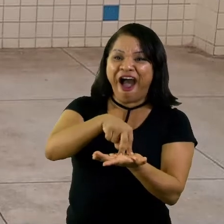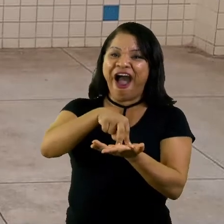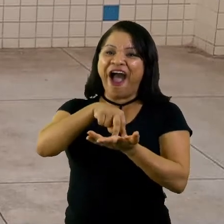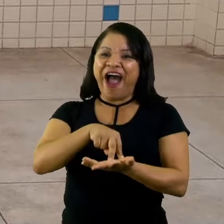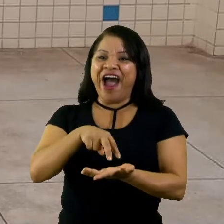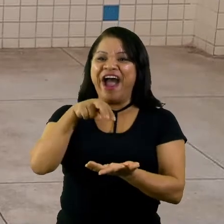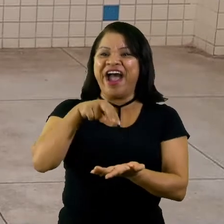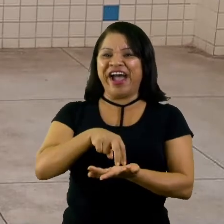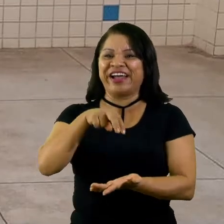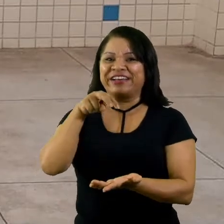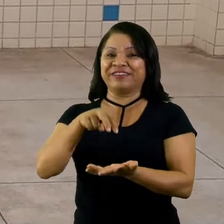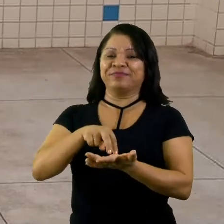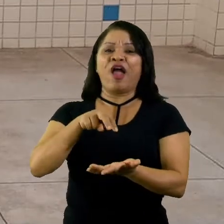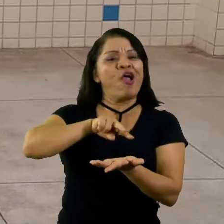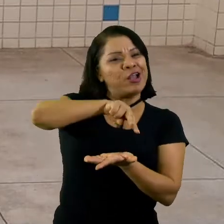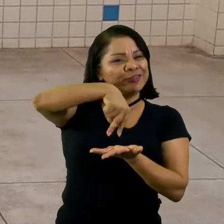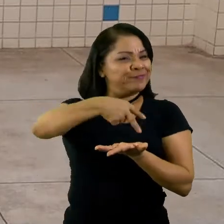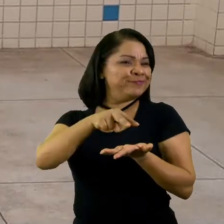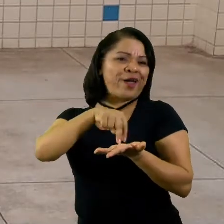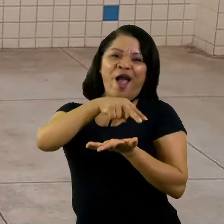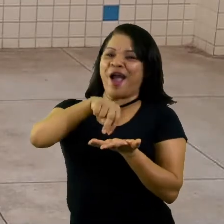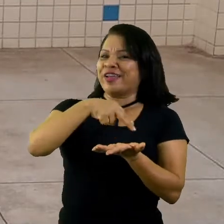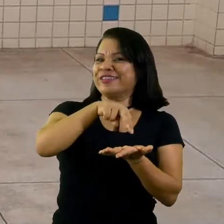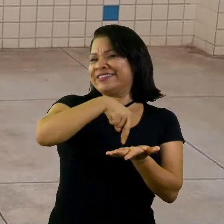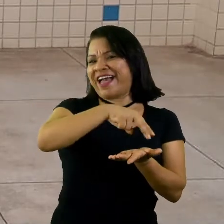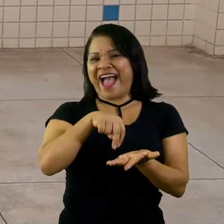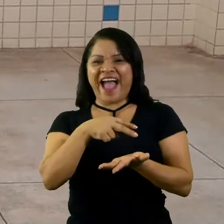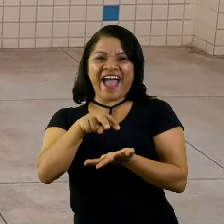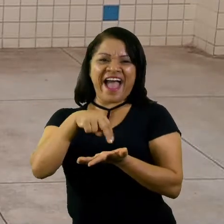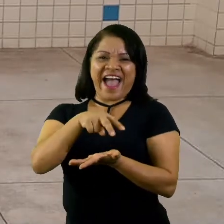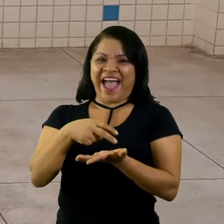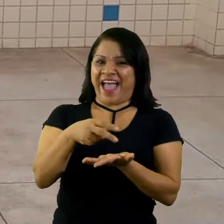E você vai dançar em cima da cor.